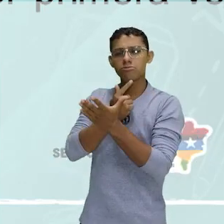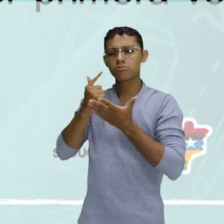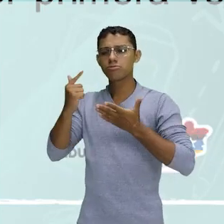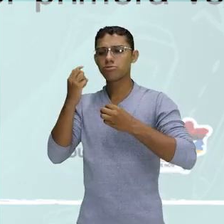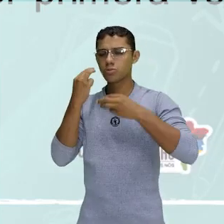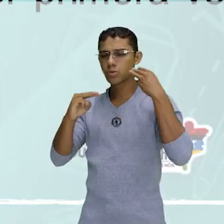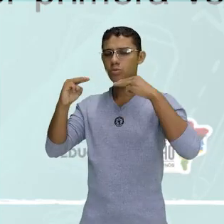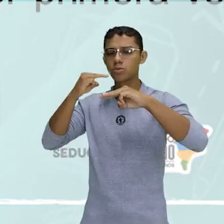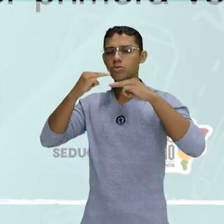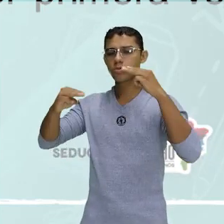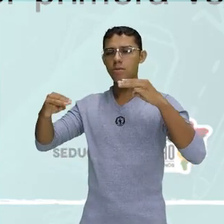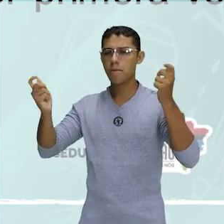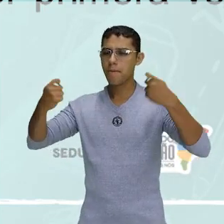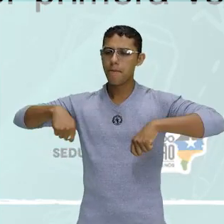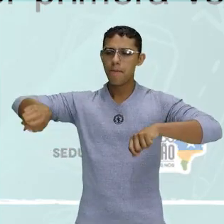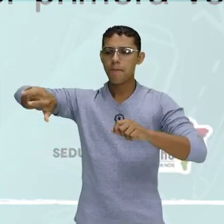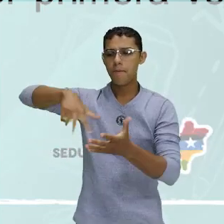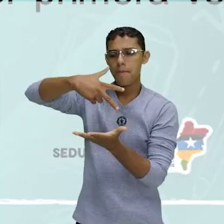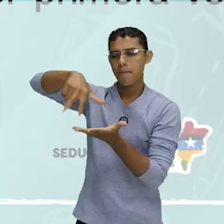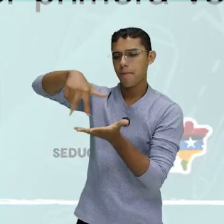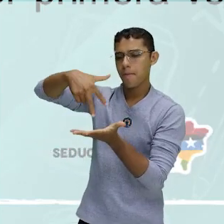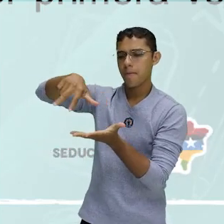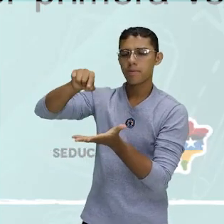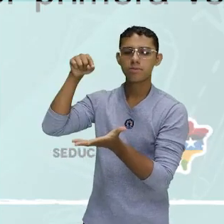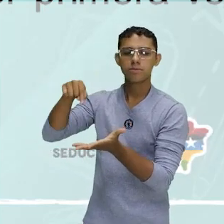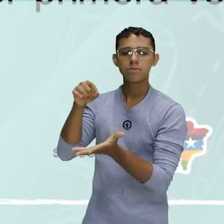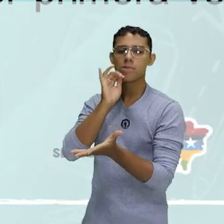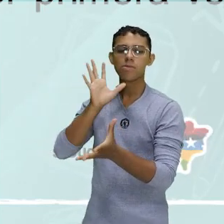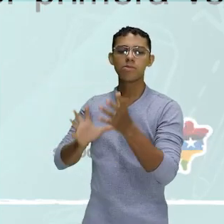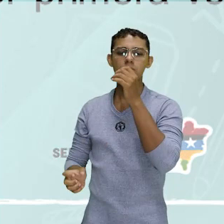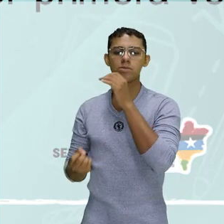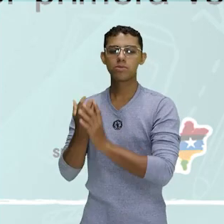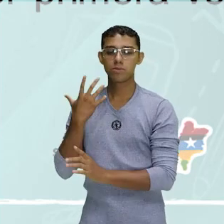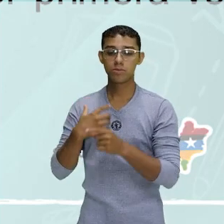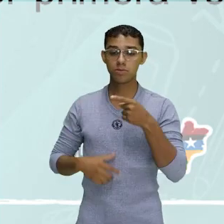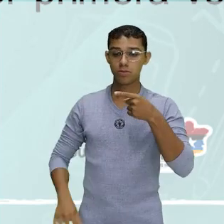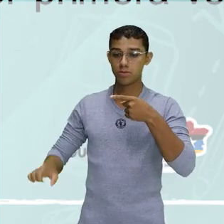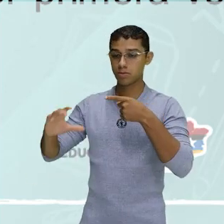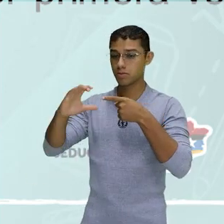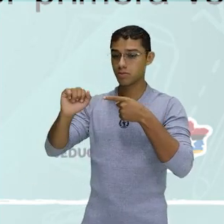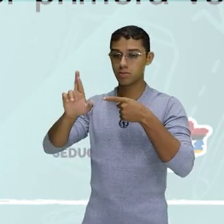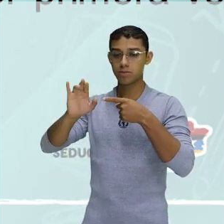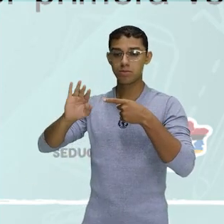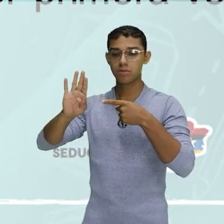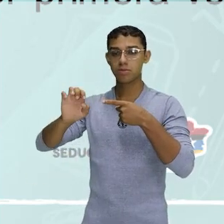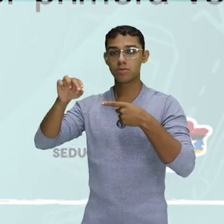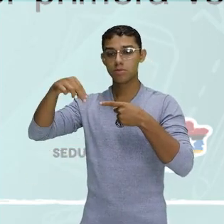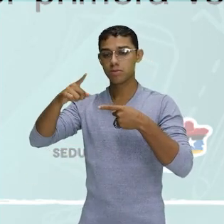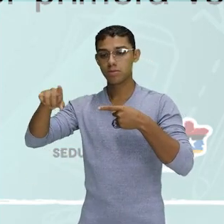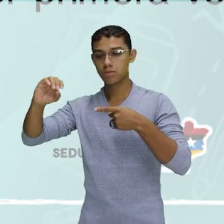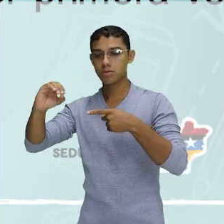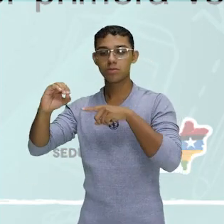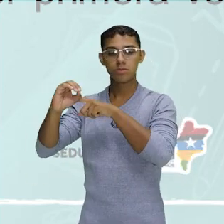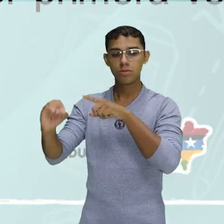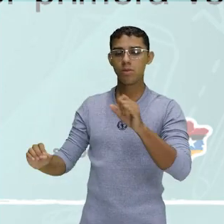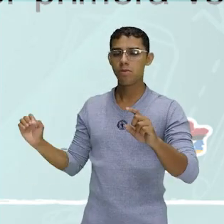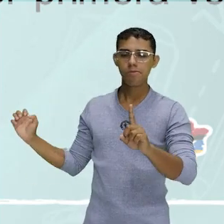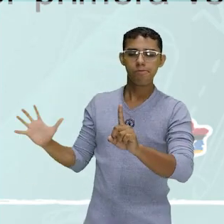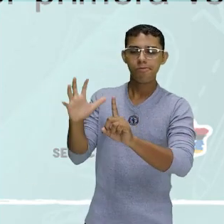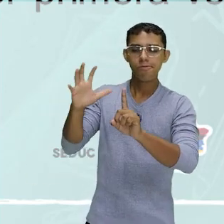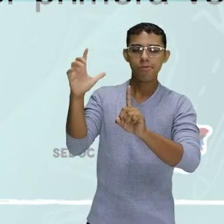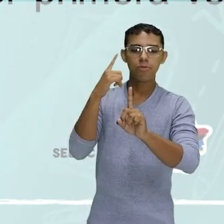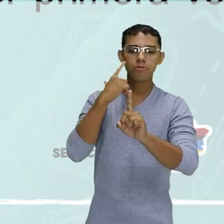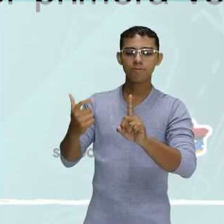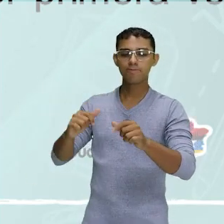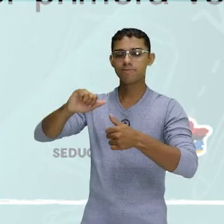bailada, pra ser dançada, de origem caribenha, com fortes influências afro-americanas e latinas, que